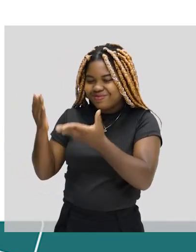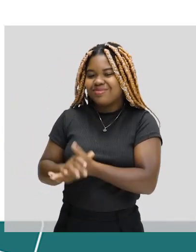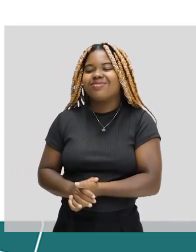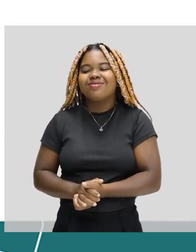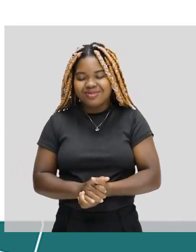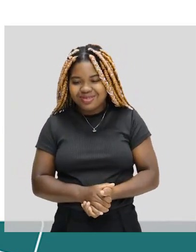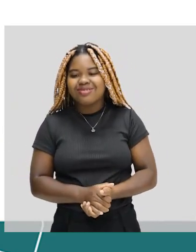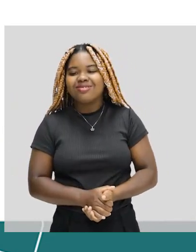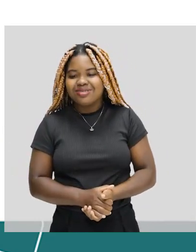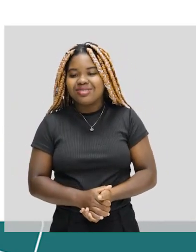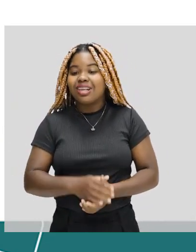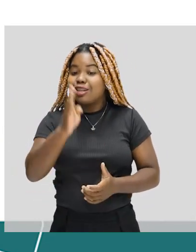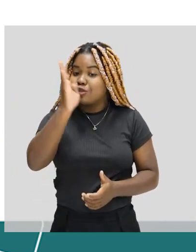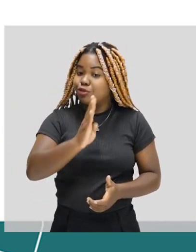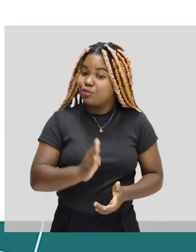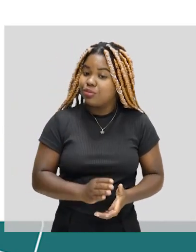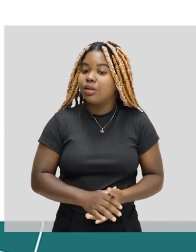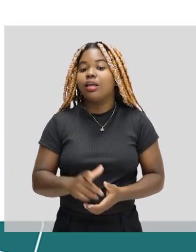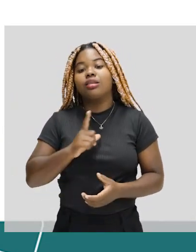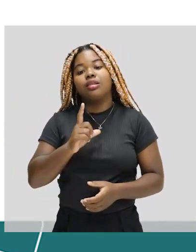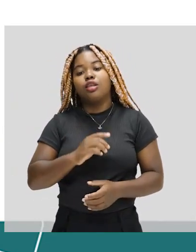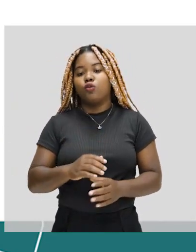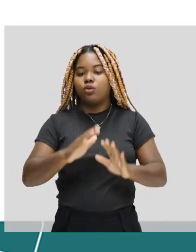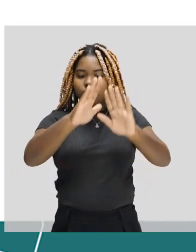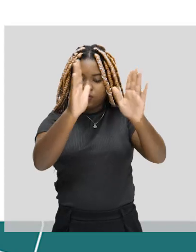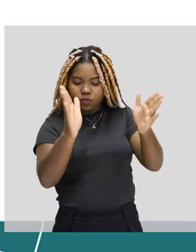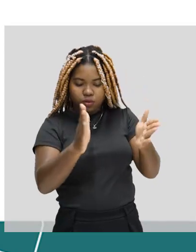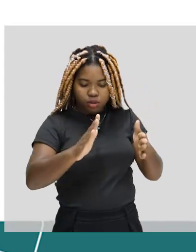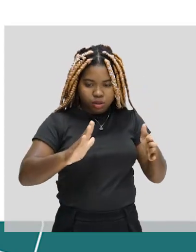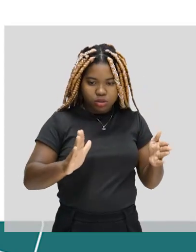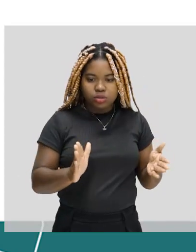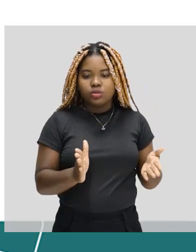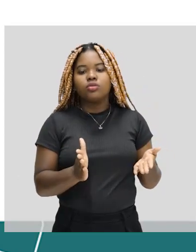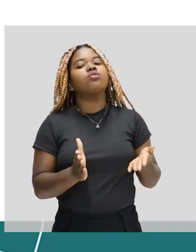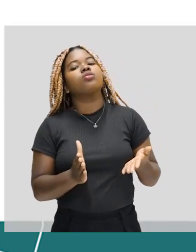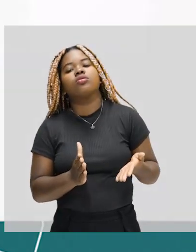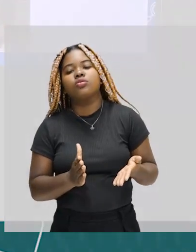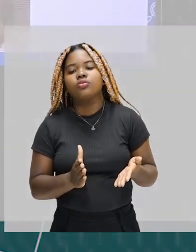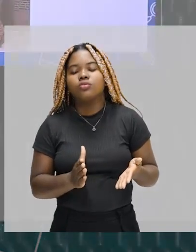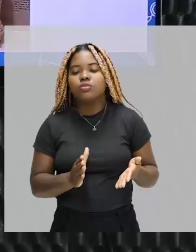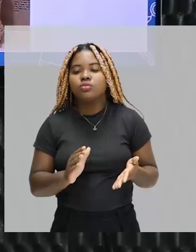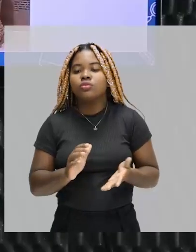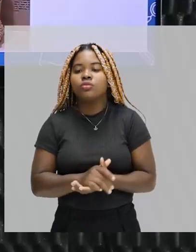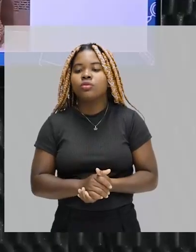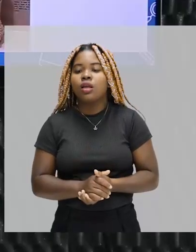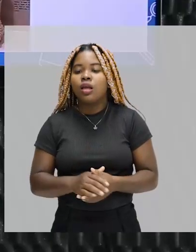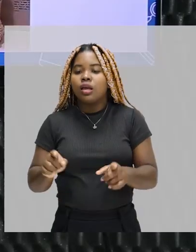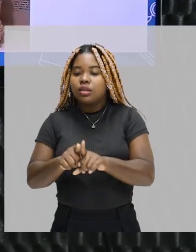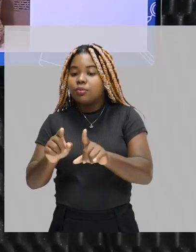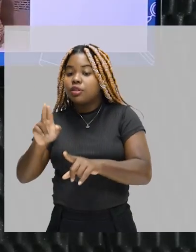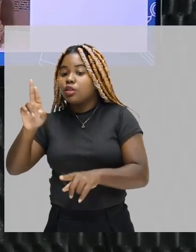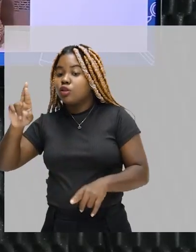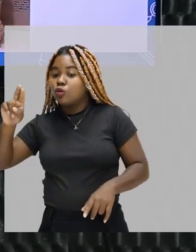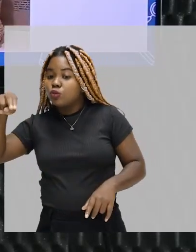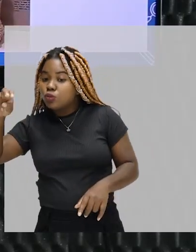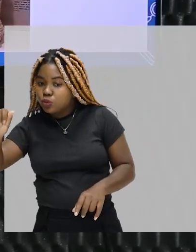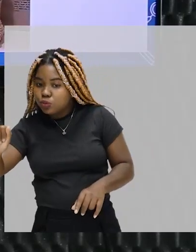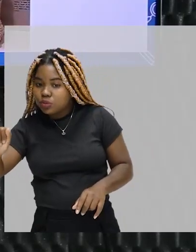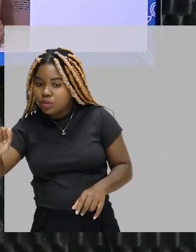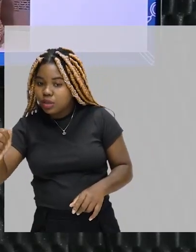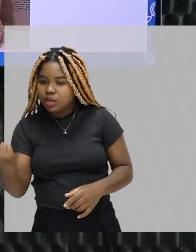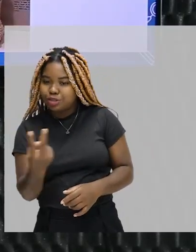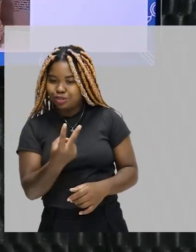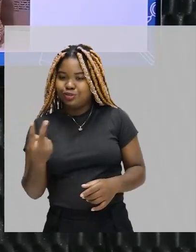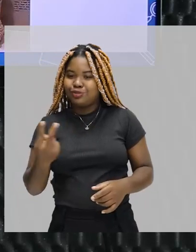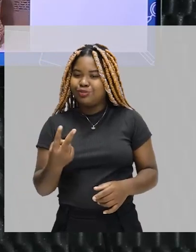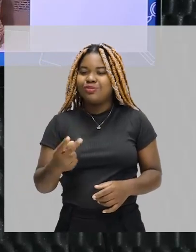compreendida. Aqui um vaso de cerâmica de etnia Waurá e uma urna funerária marajara. Ambos